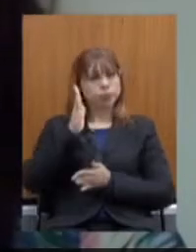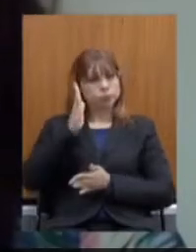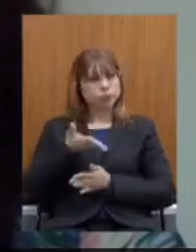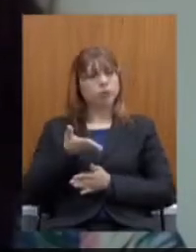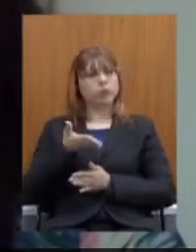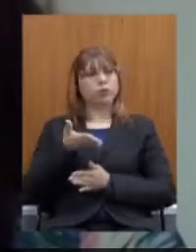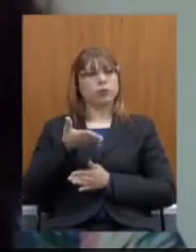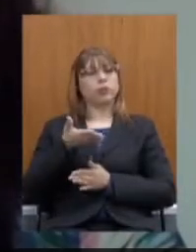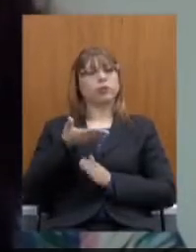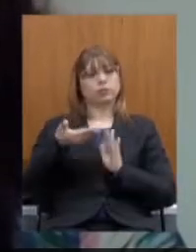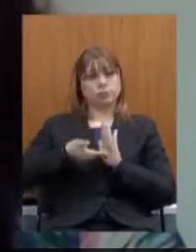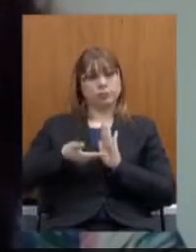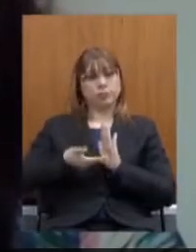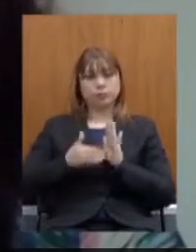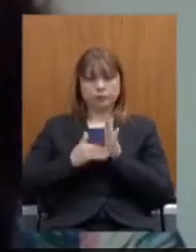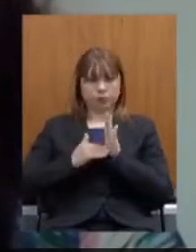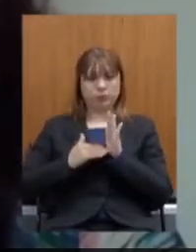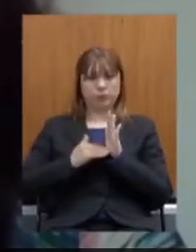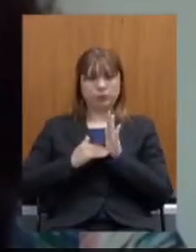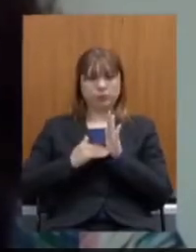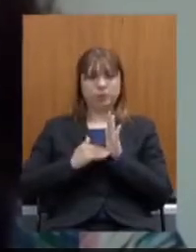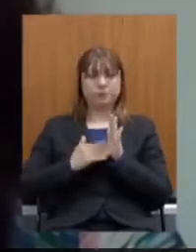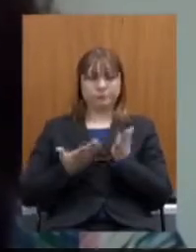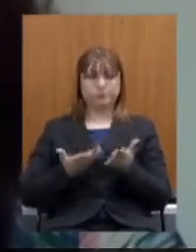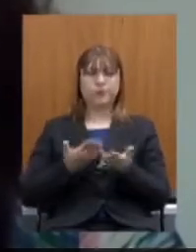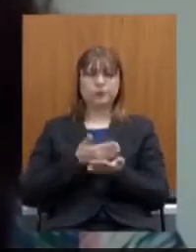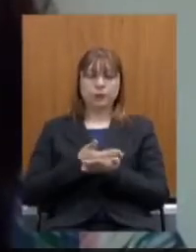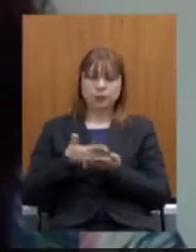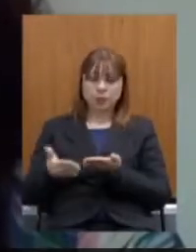Senado e em tramitação na Câmara.